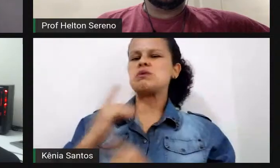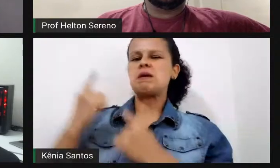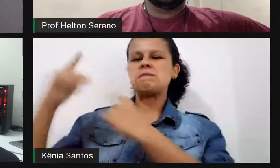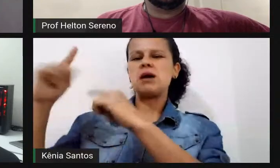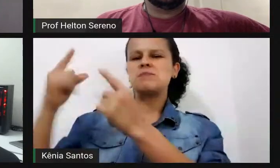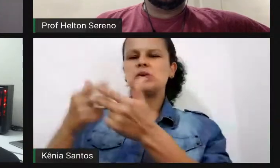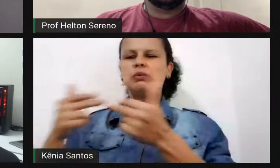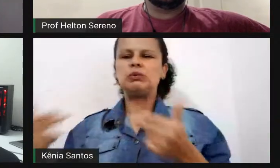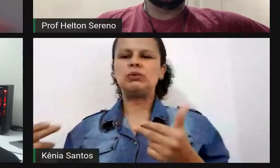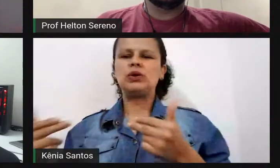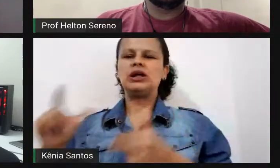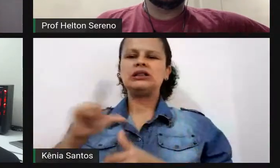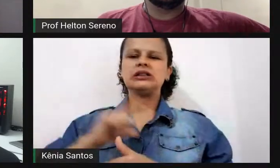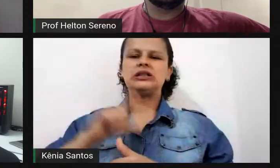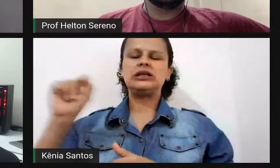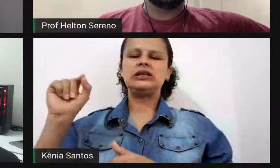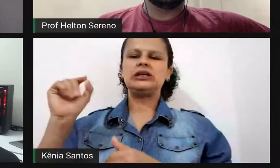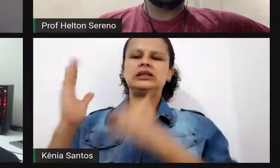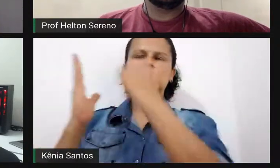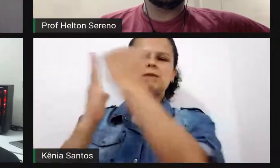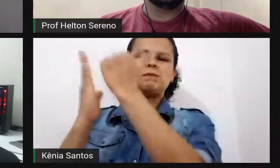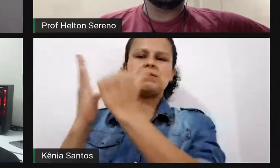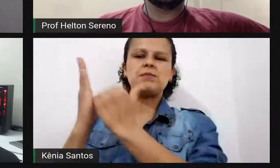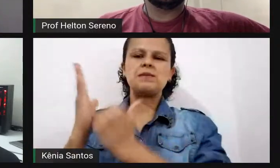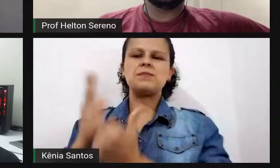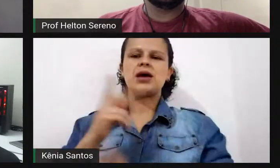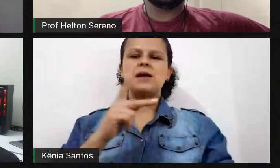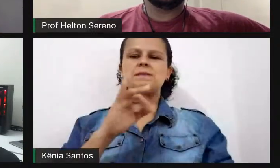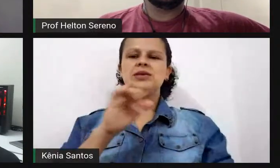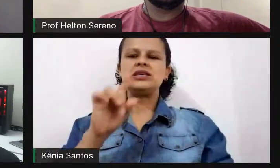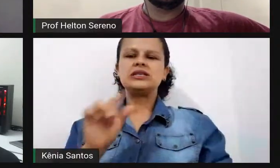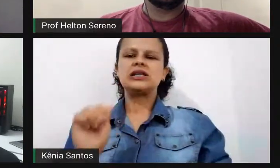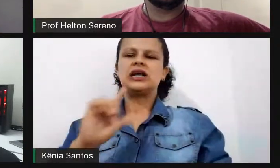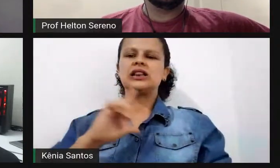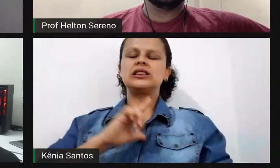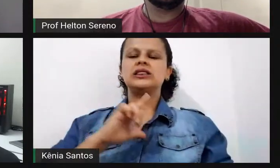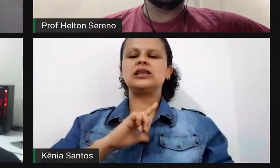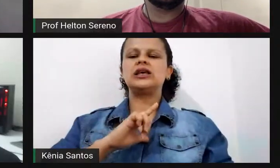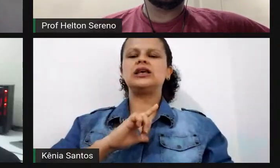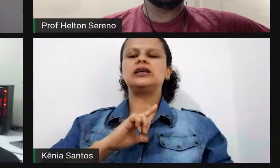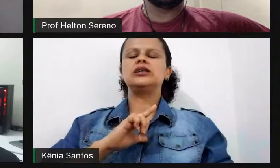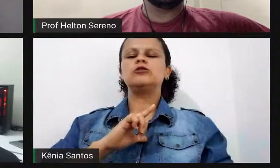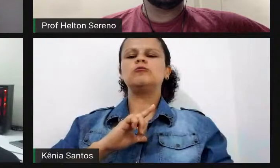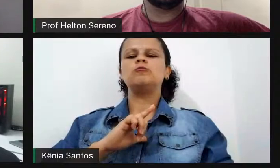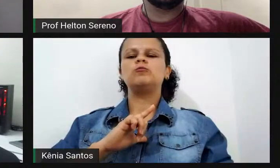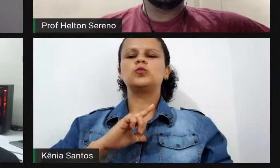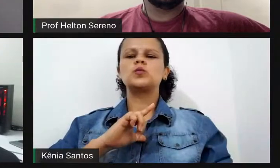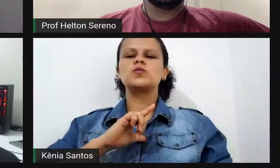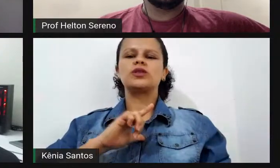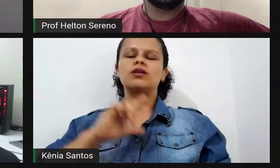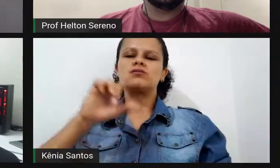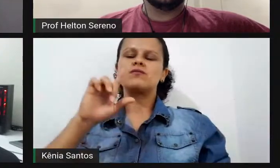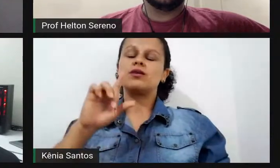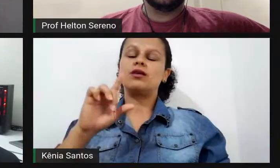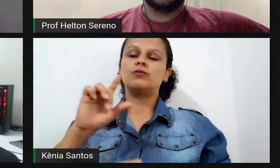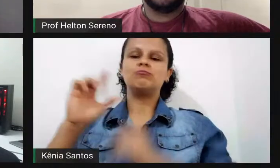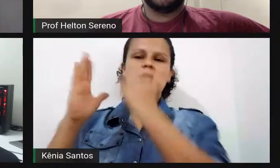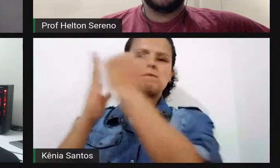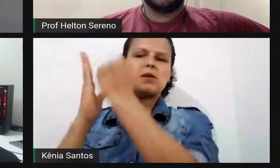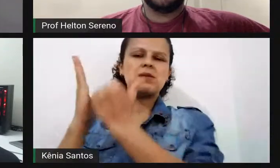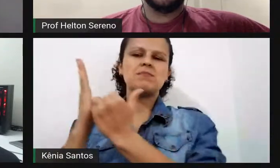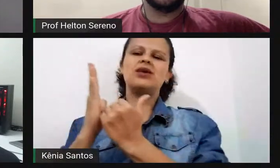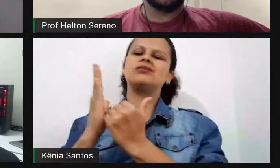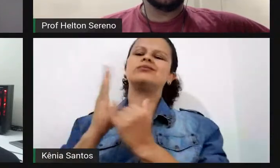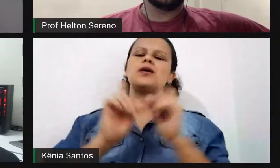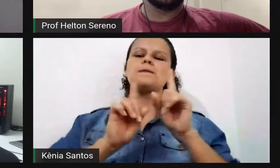da Finlândia ter caído no ranking do PISA. Ele fala que na Finlândia havia um ensino, vou, tá com esse